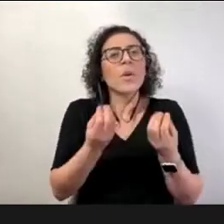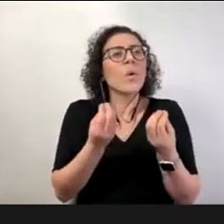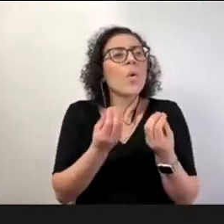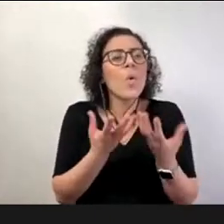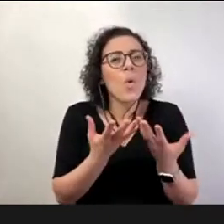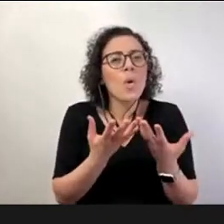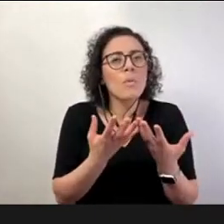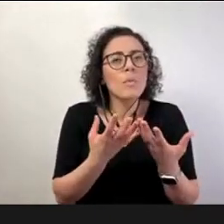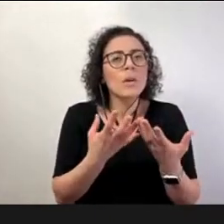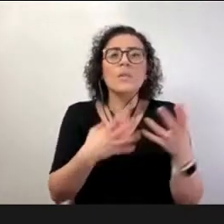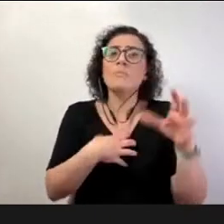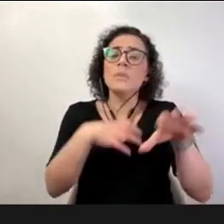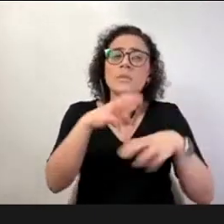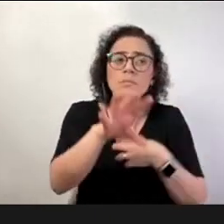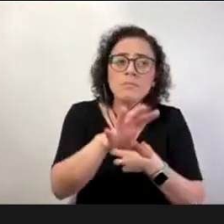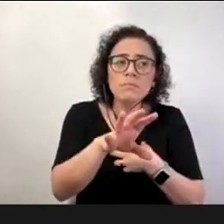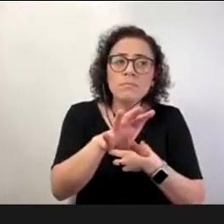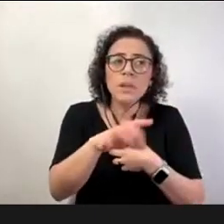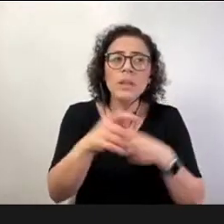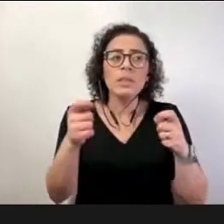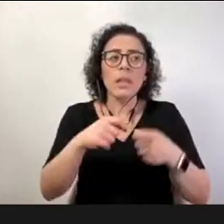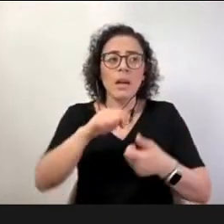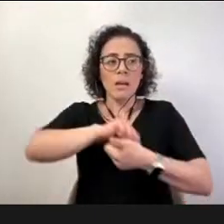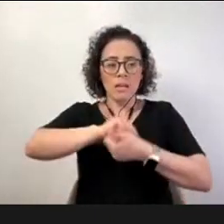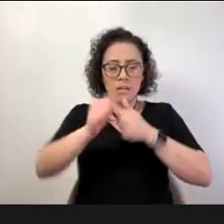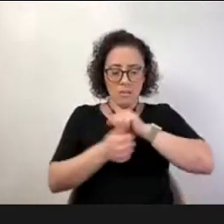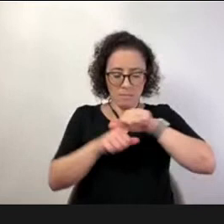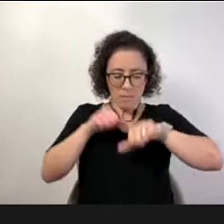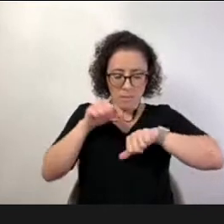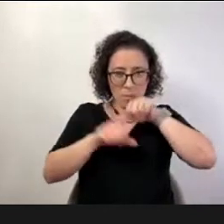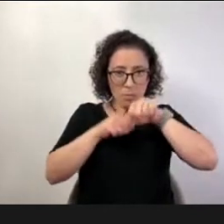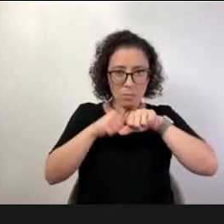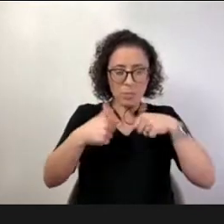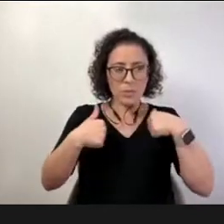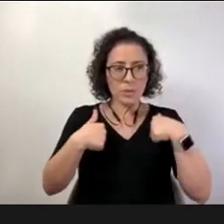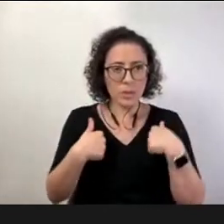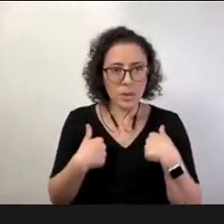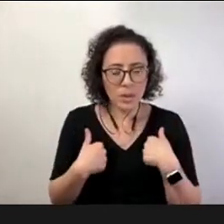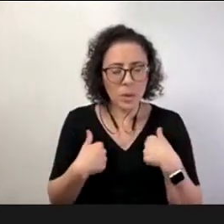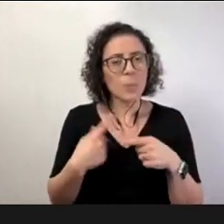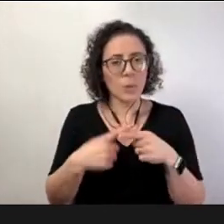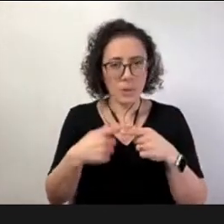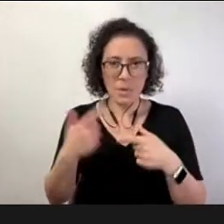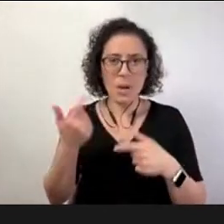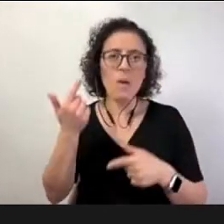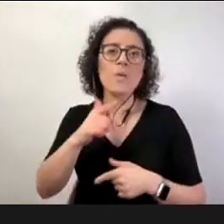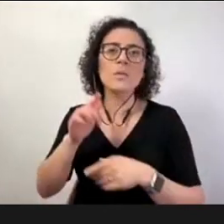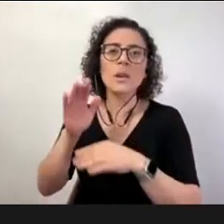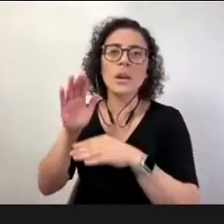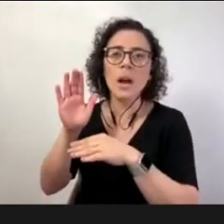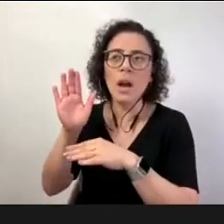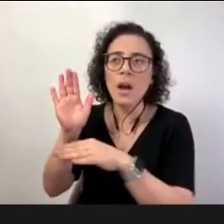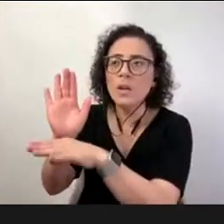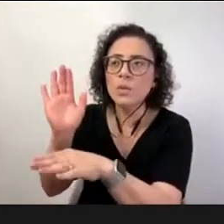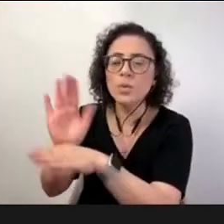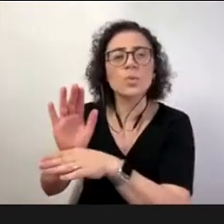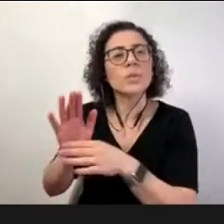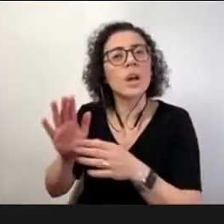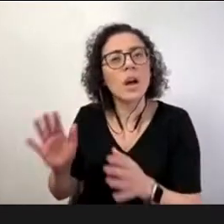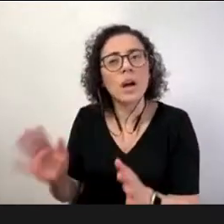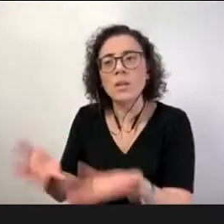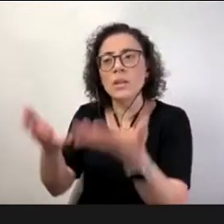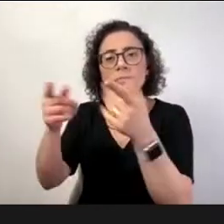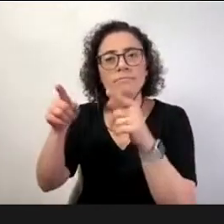ser afetado também pelo outro né porque pra gente oferecer o nosso melhor e pra gente se abrir ao novo seja